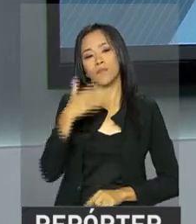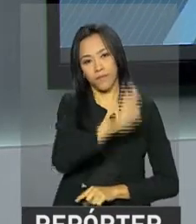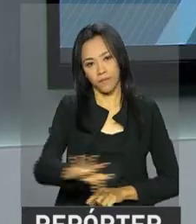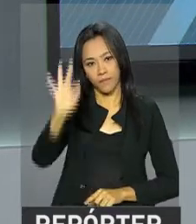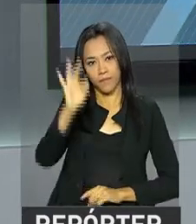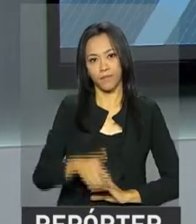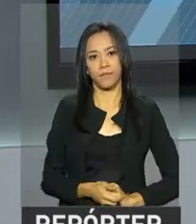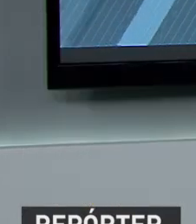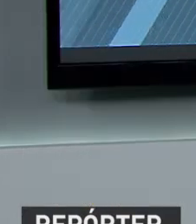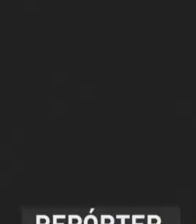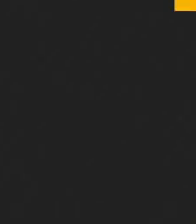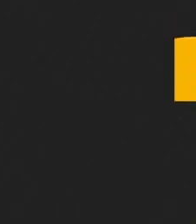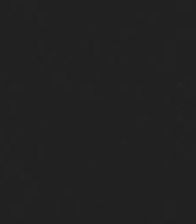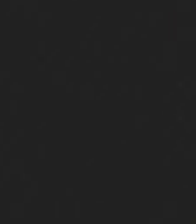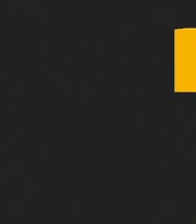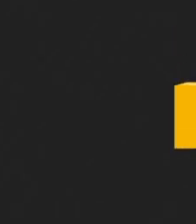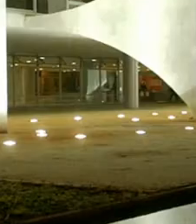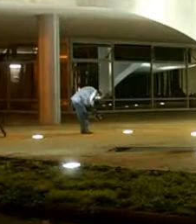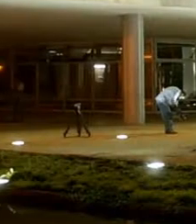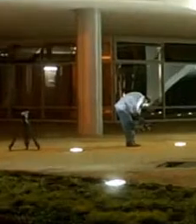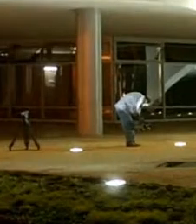do Governo Federal. E a